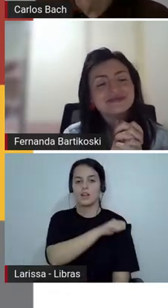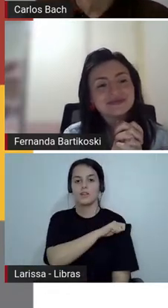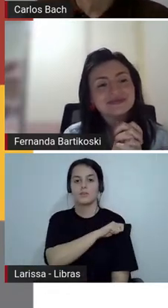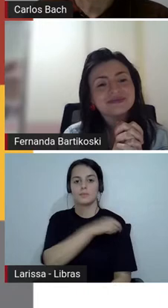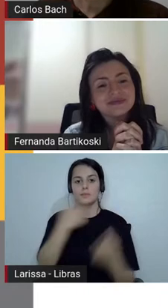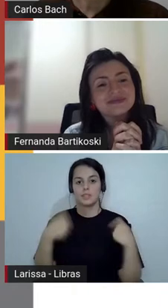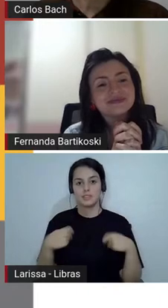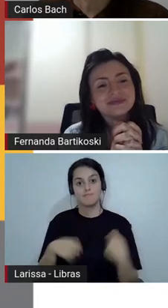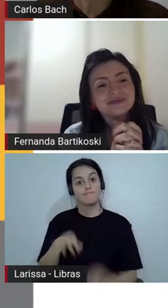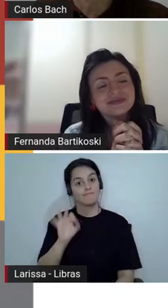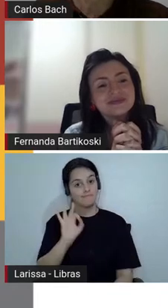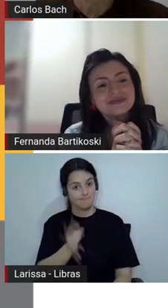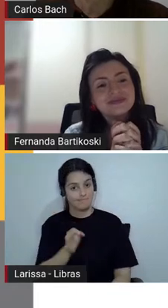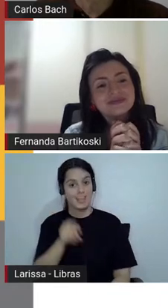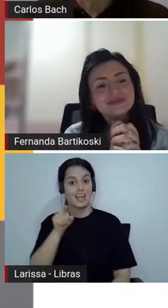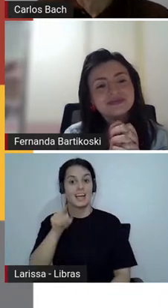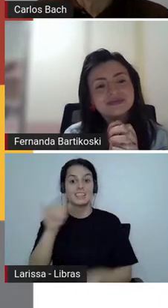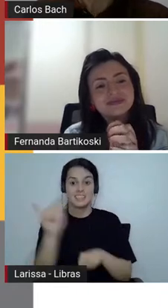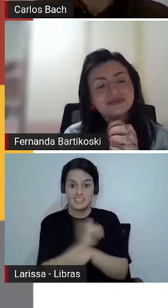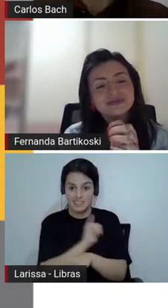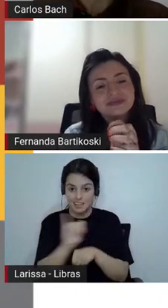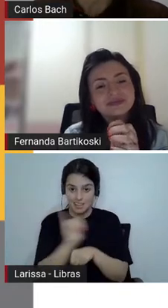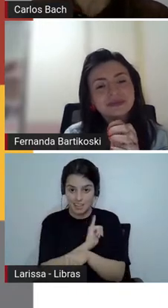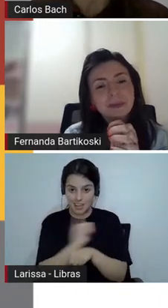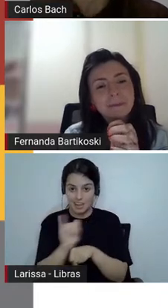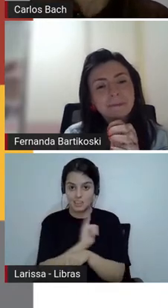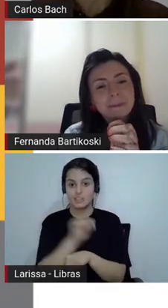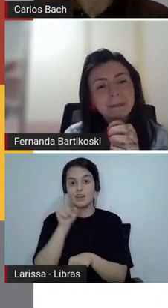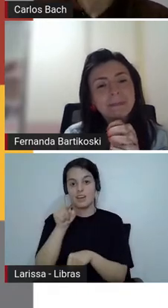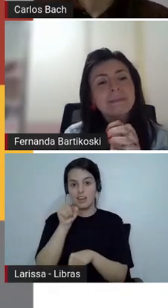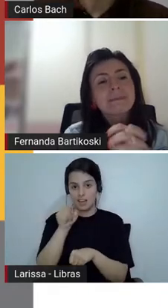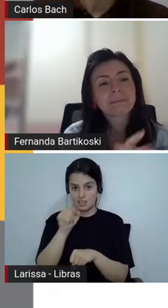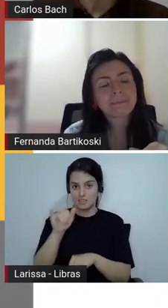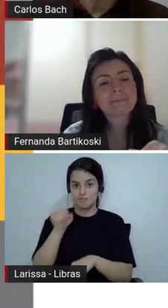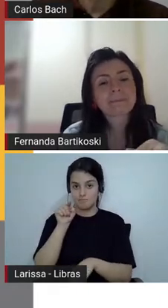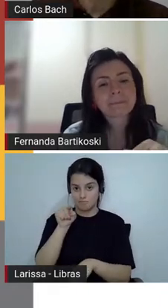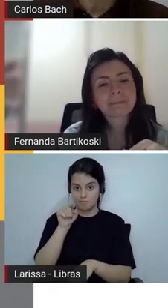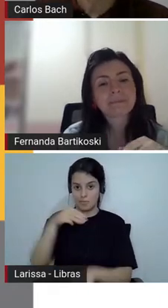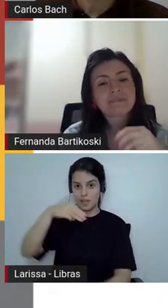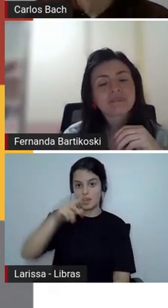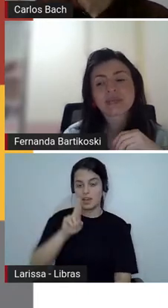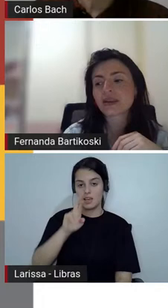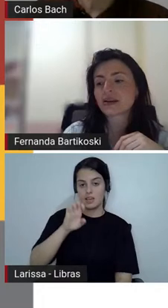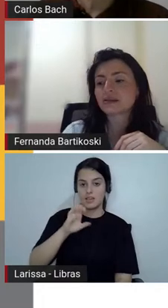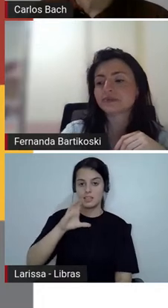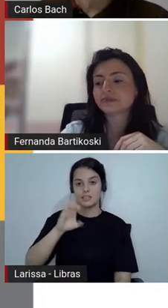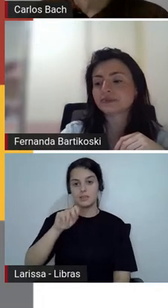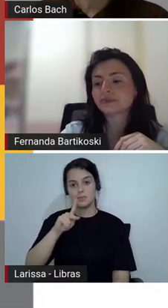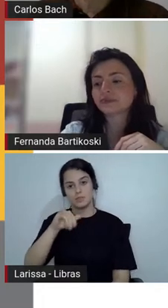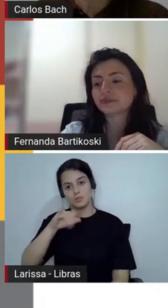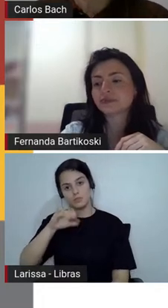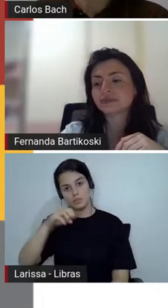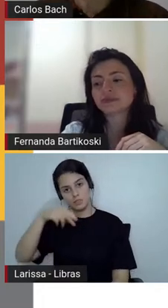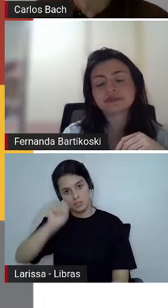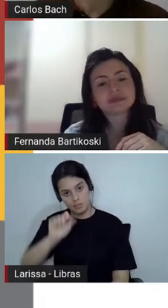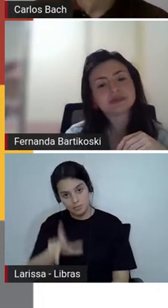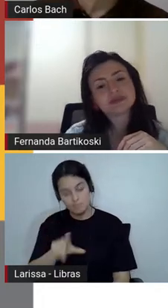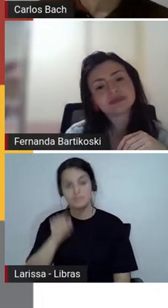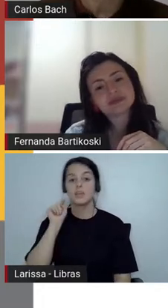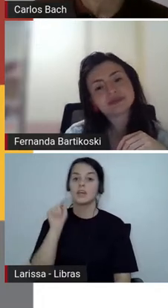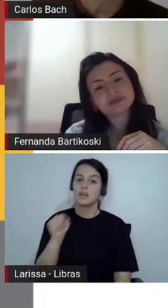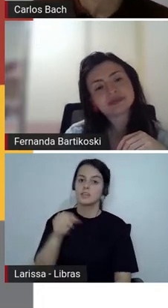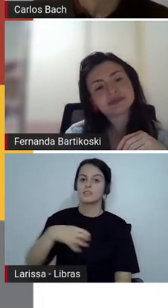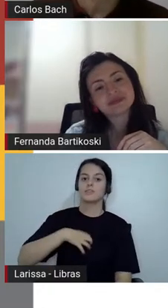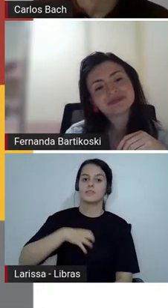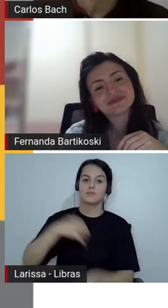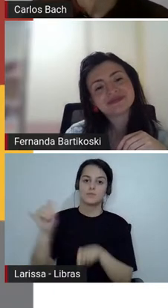BNCC. Então, eu questiono e depois eu amplio, porque aí no momento que eu questionei, eu ampliei o horizonte de expectativas. Vamos